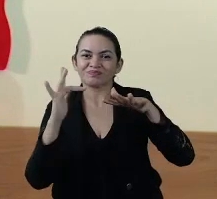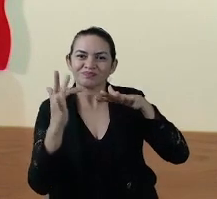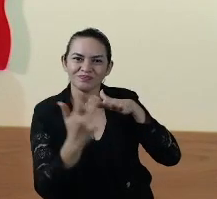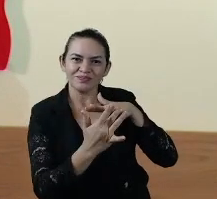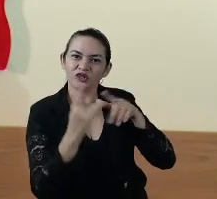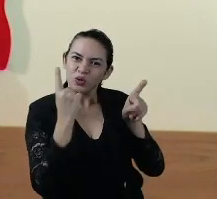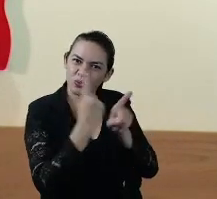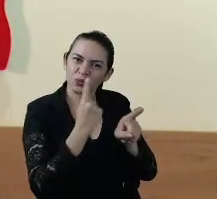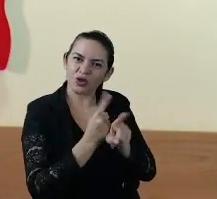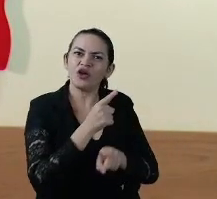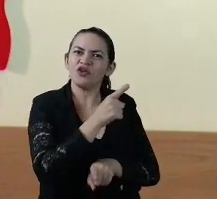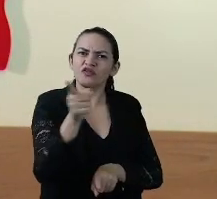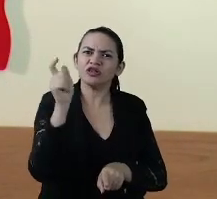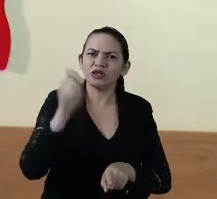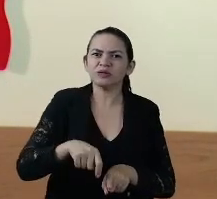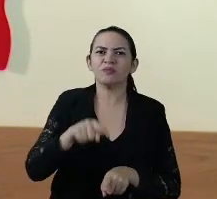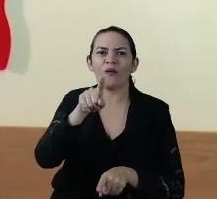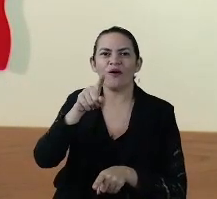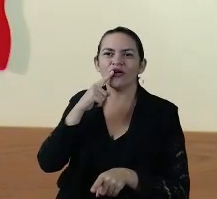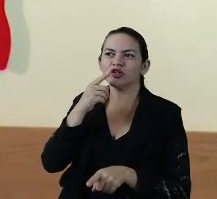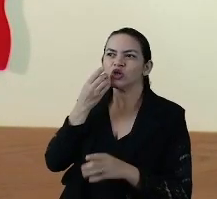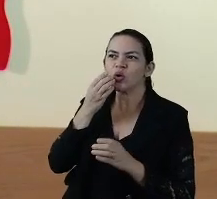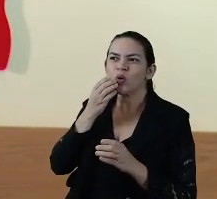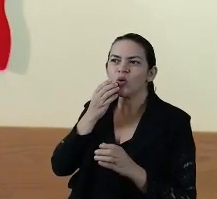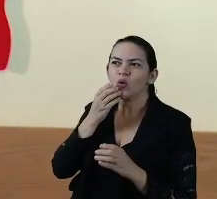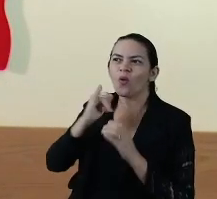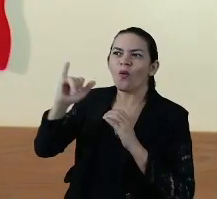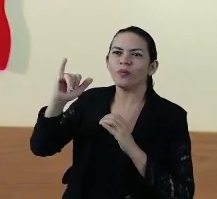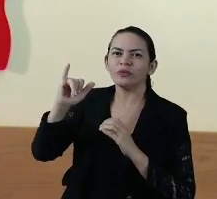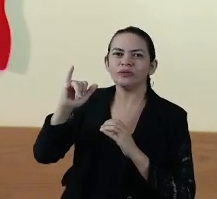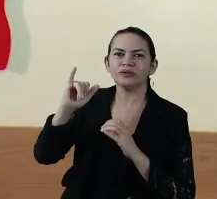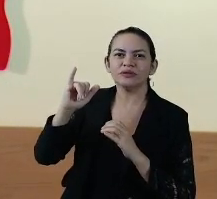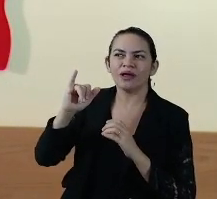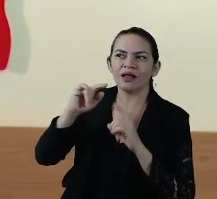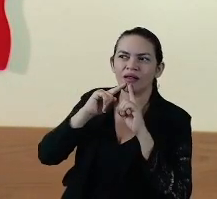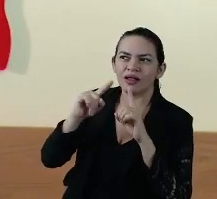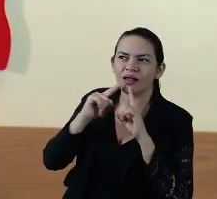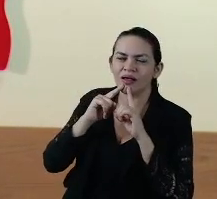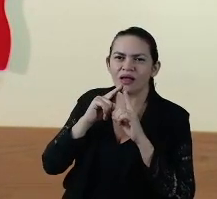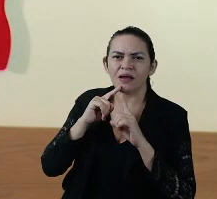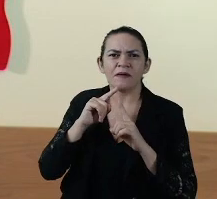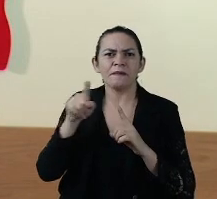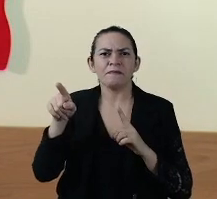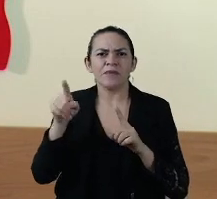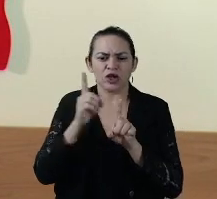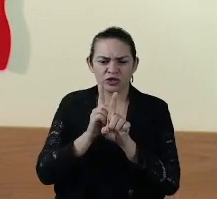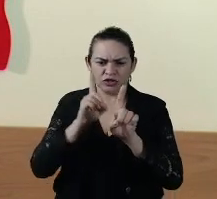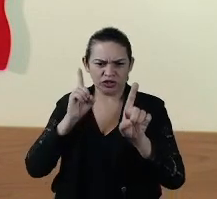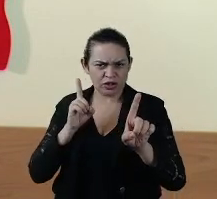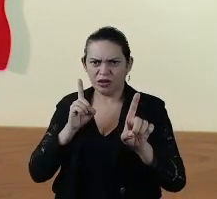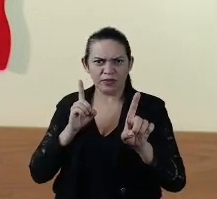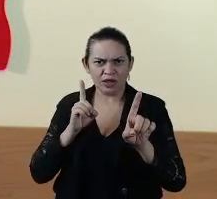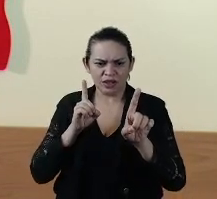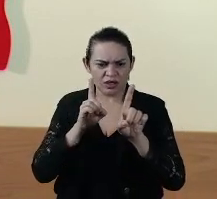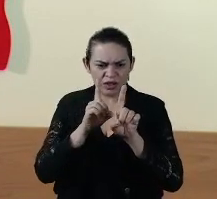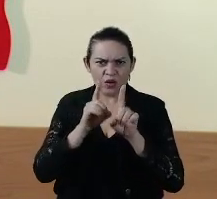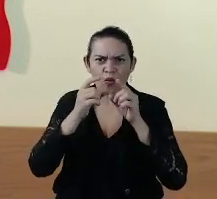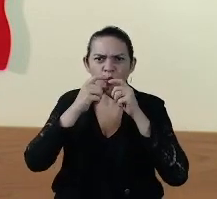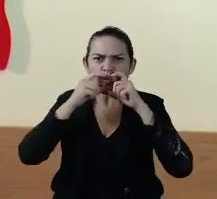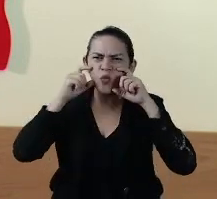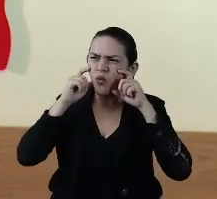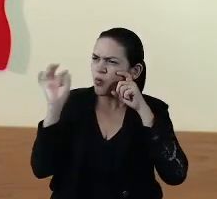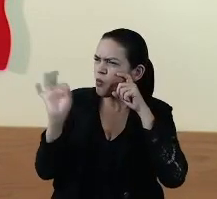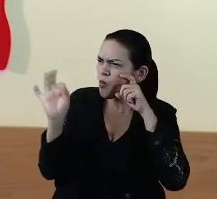sociais. E vocês podem comunicar o descumprimento dessas regras básicas, distanciamento social, uso de